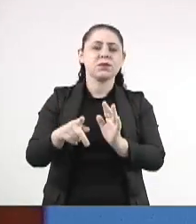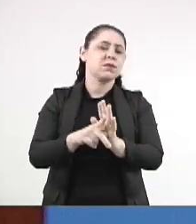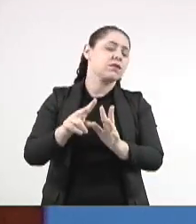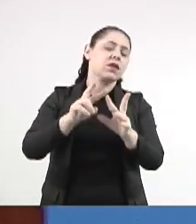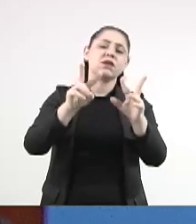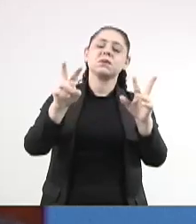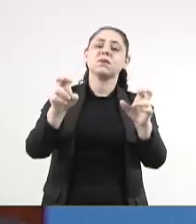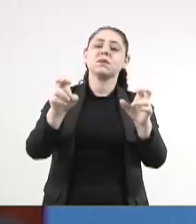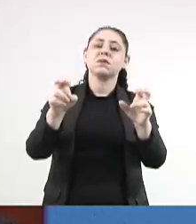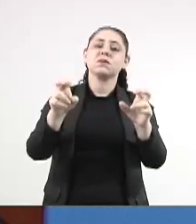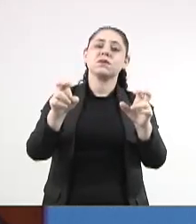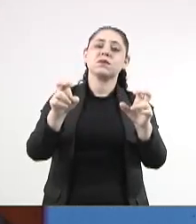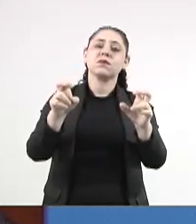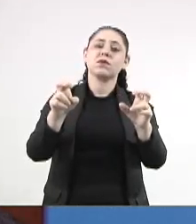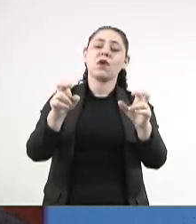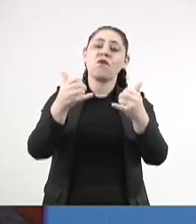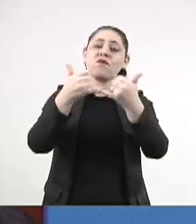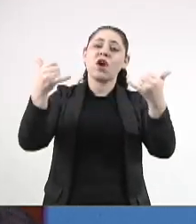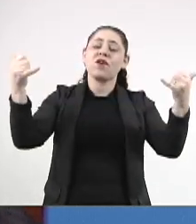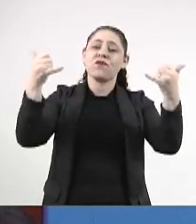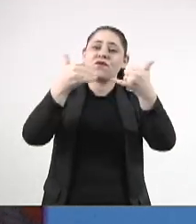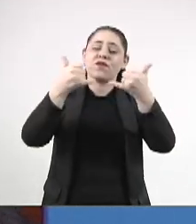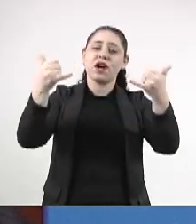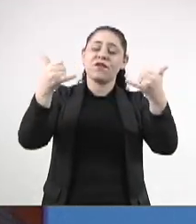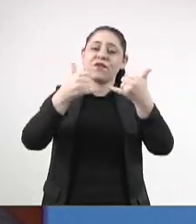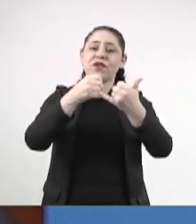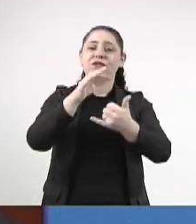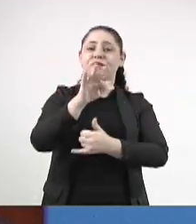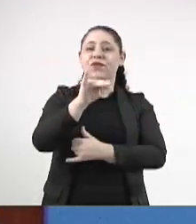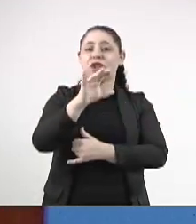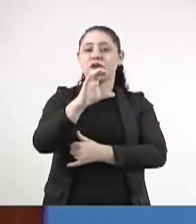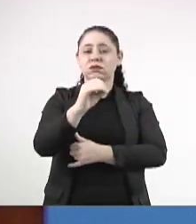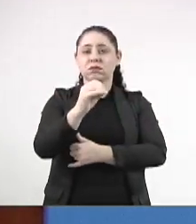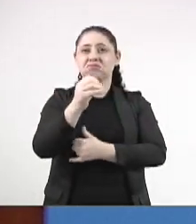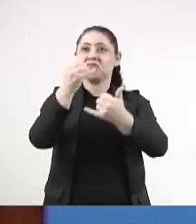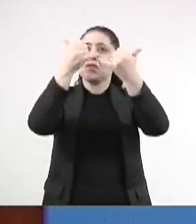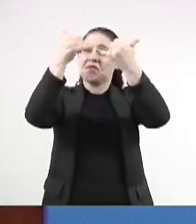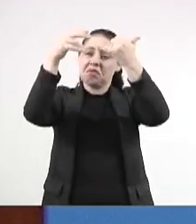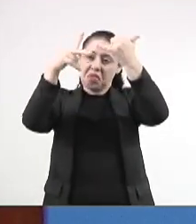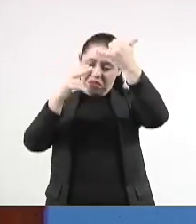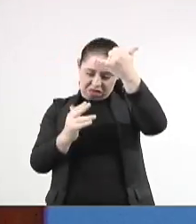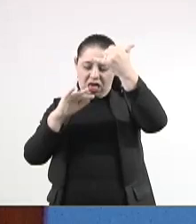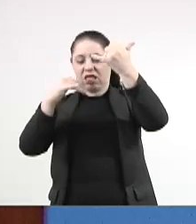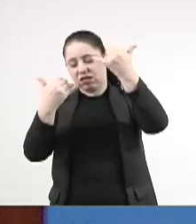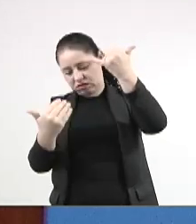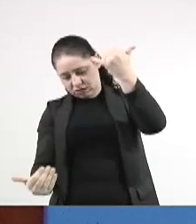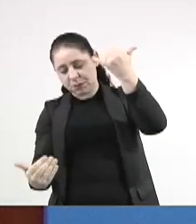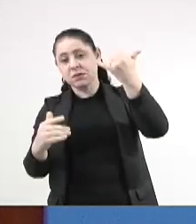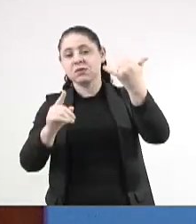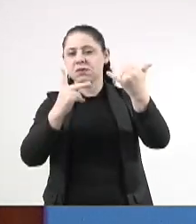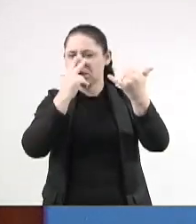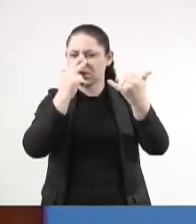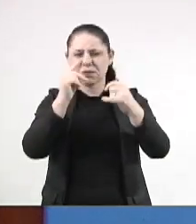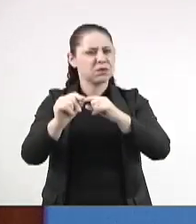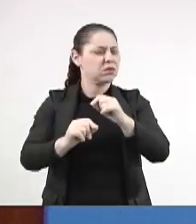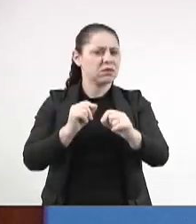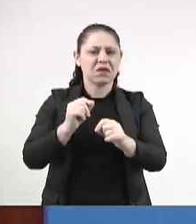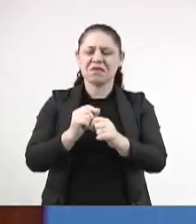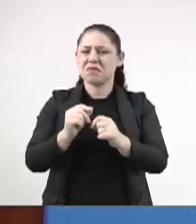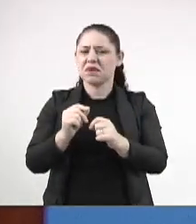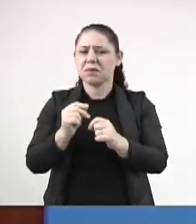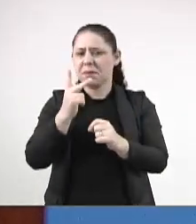dos fios soltos por toda a cidade. virou uma